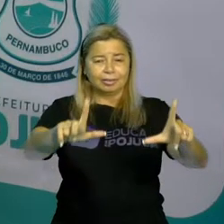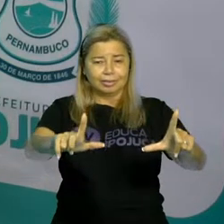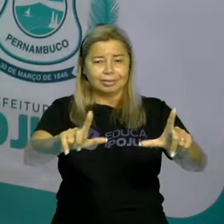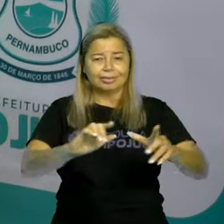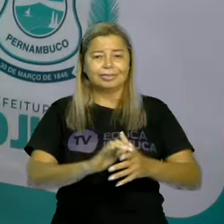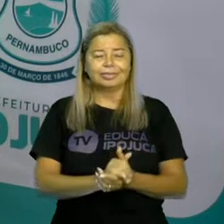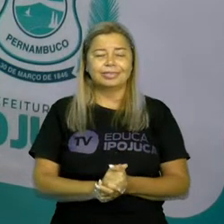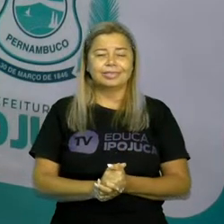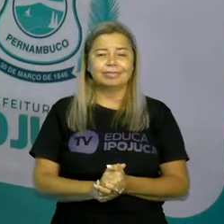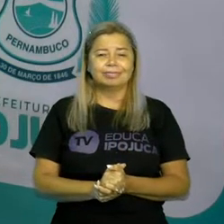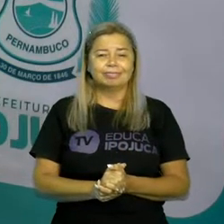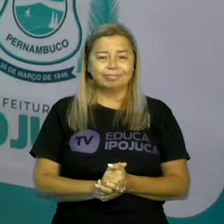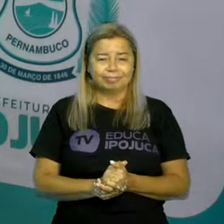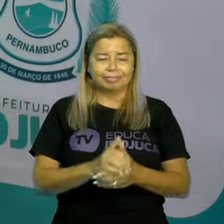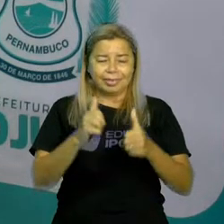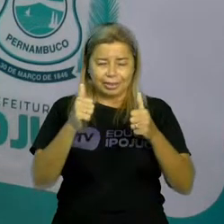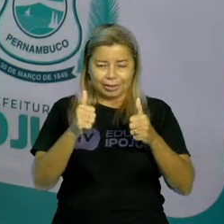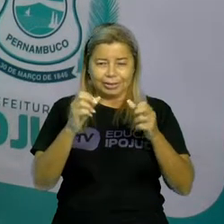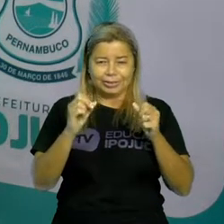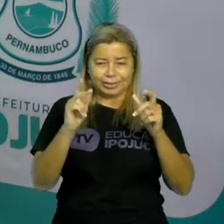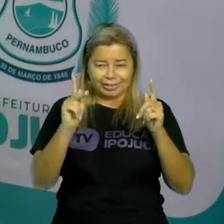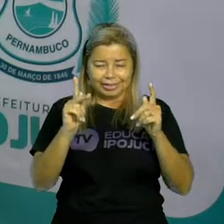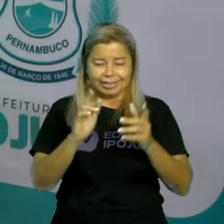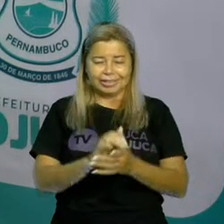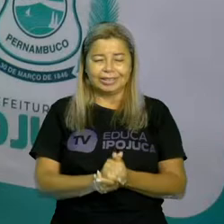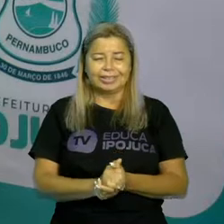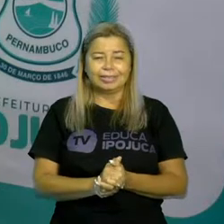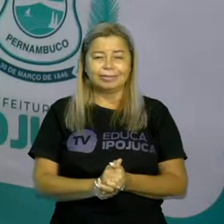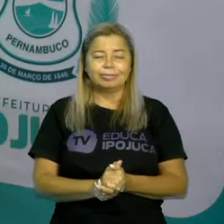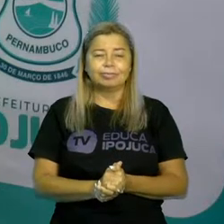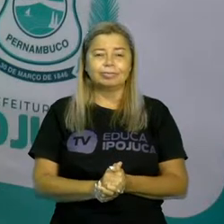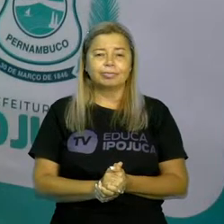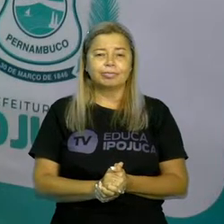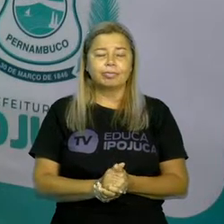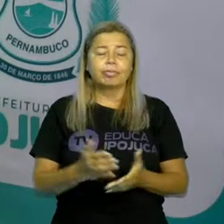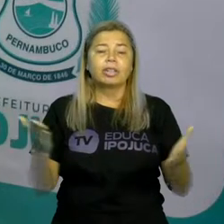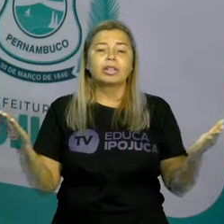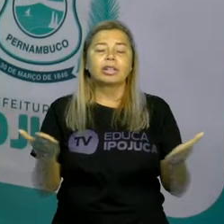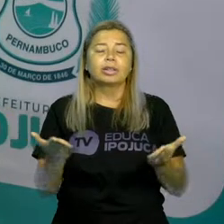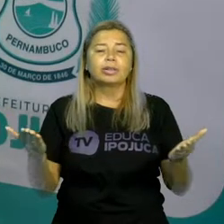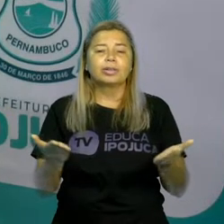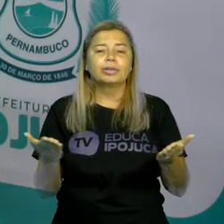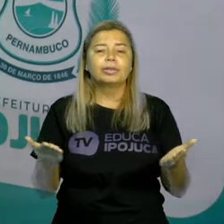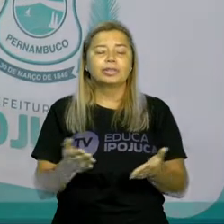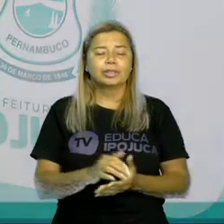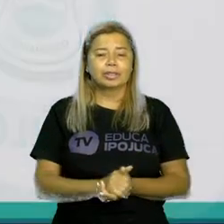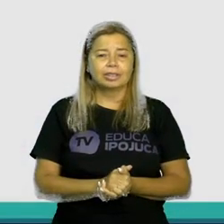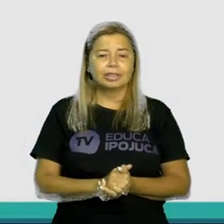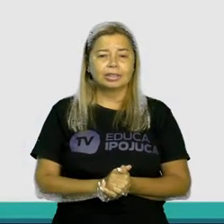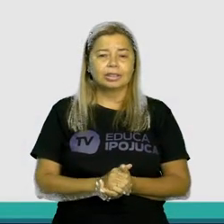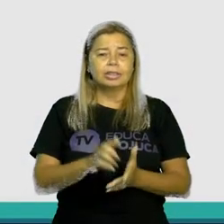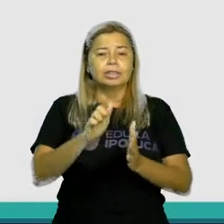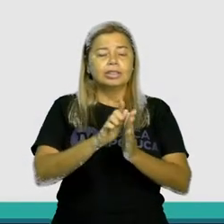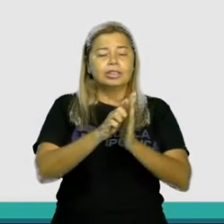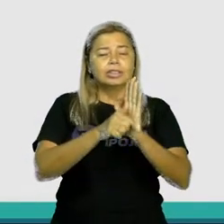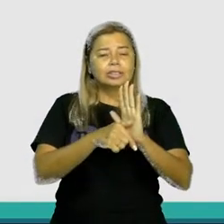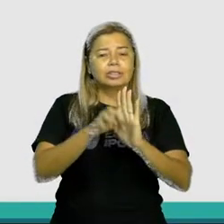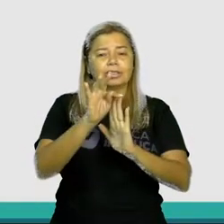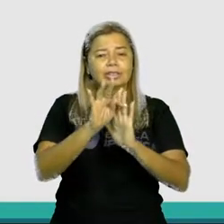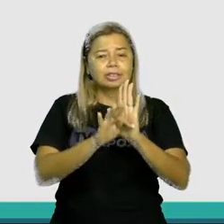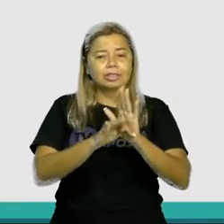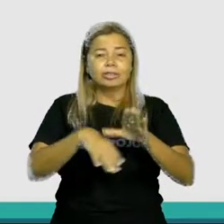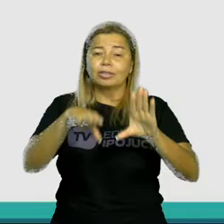nesse canalzinho da TV Educa. Hoje vamos falar sobre gênero textual